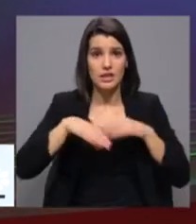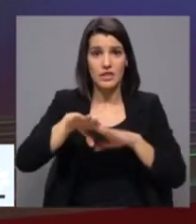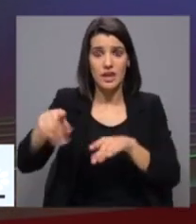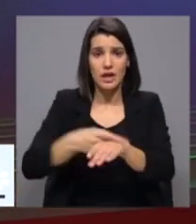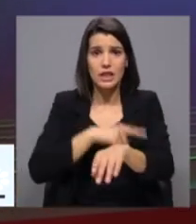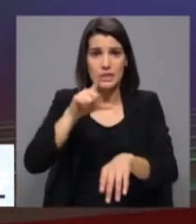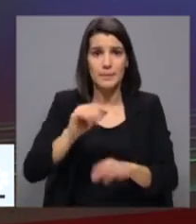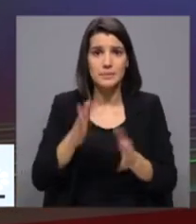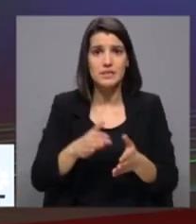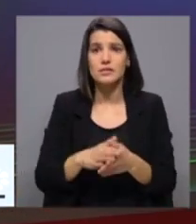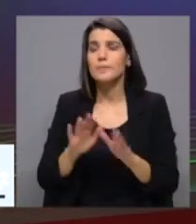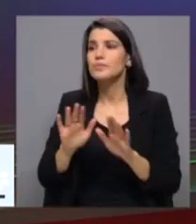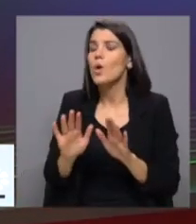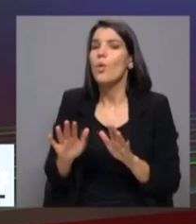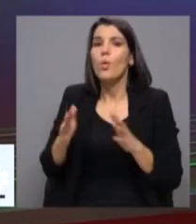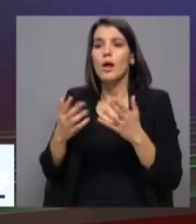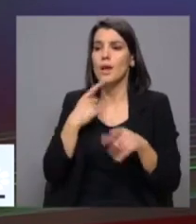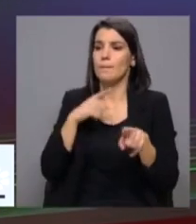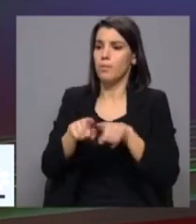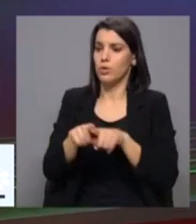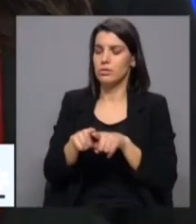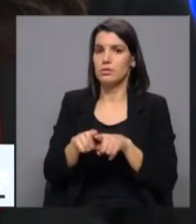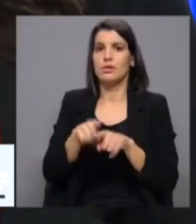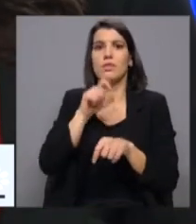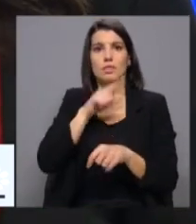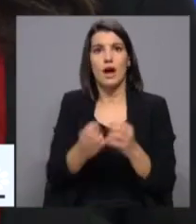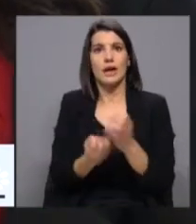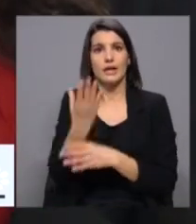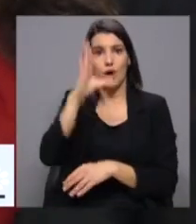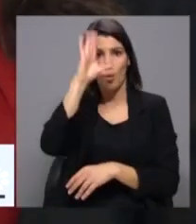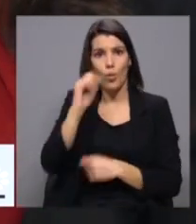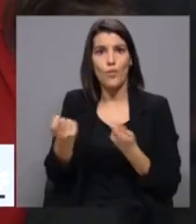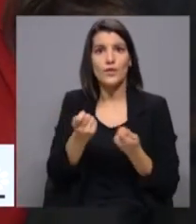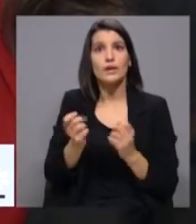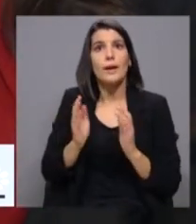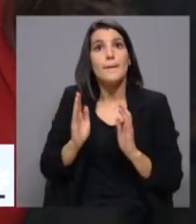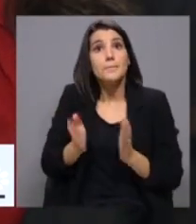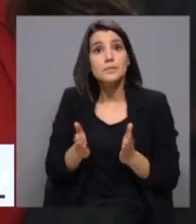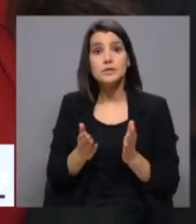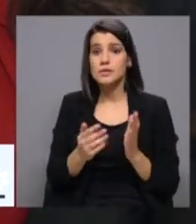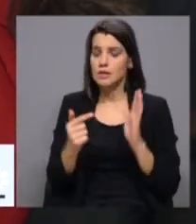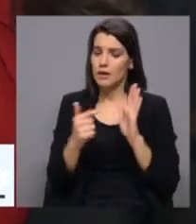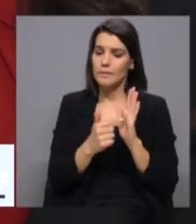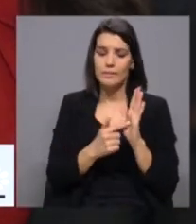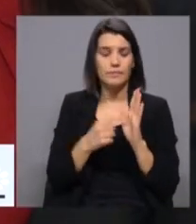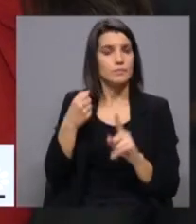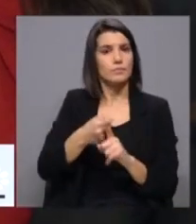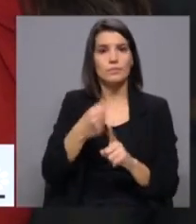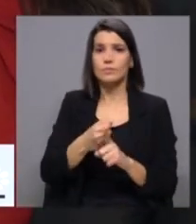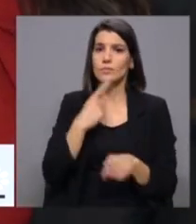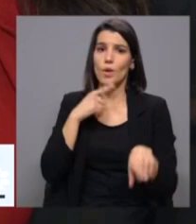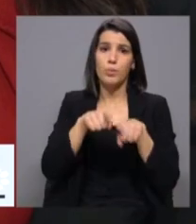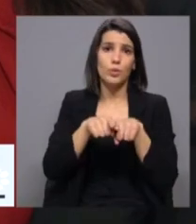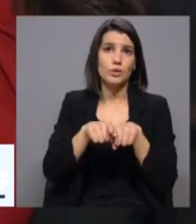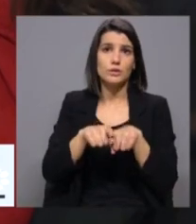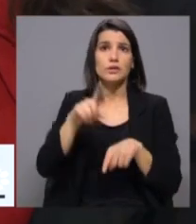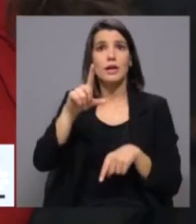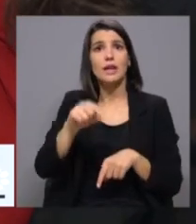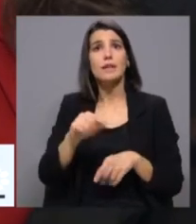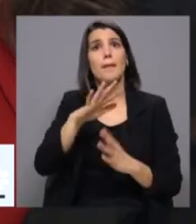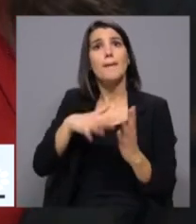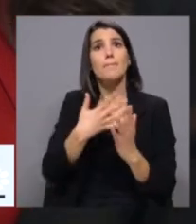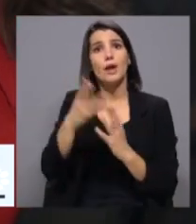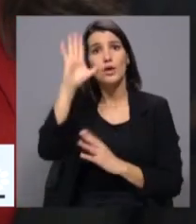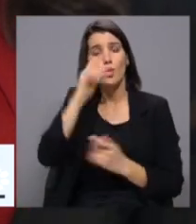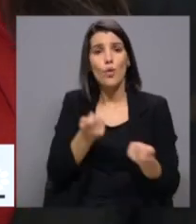força política que esteja em condições de formar o governo, tem de ter na sua agenda política e tem de ter naquele que seja o seu plano de